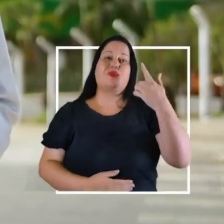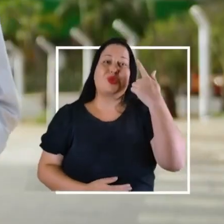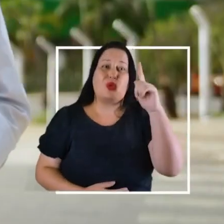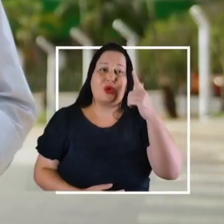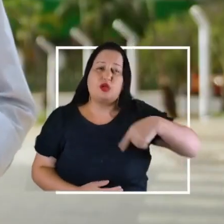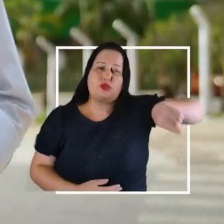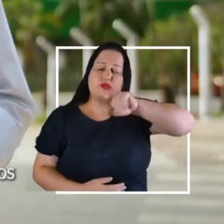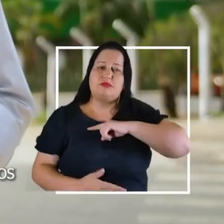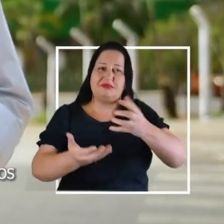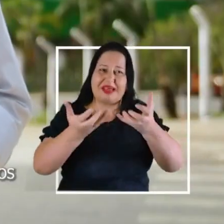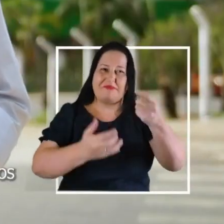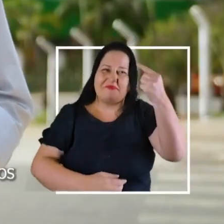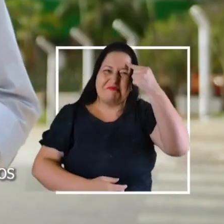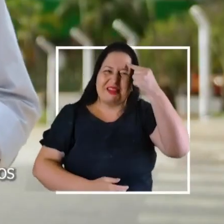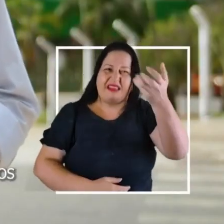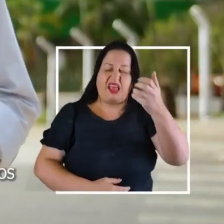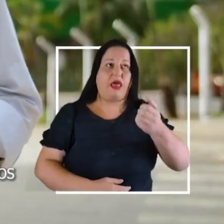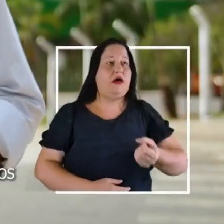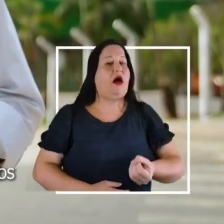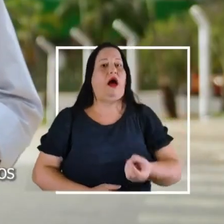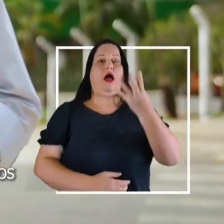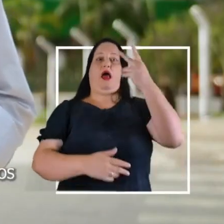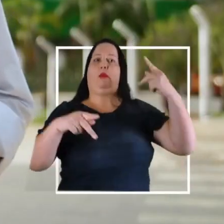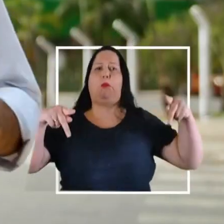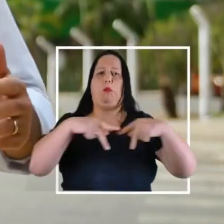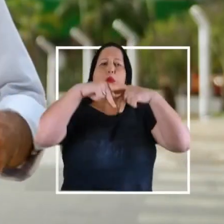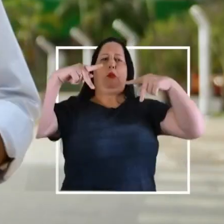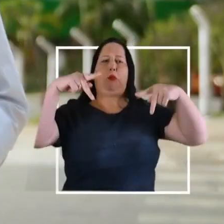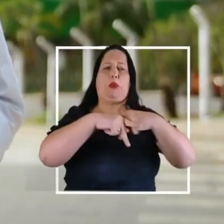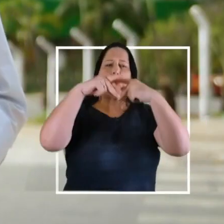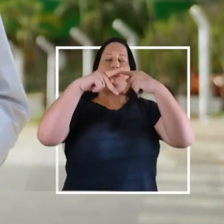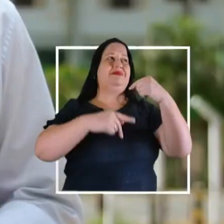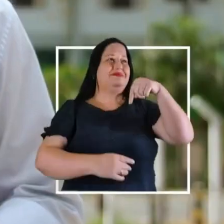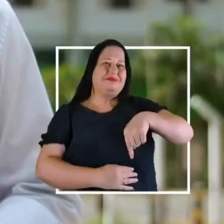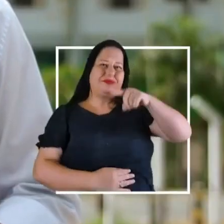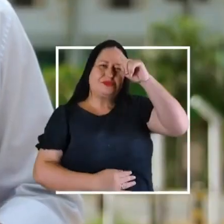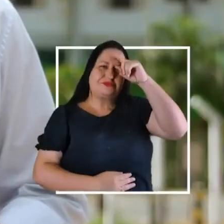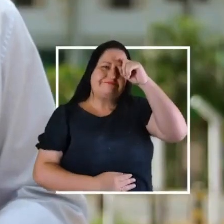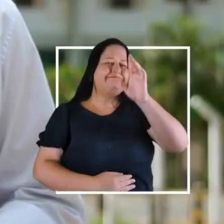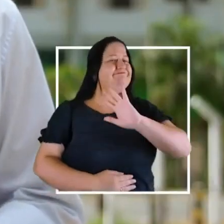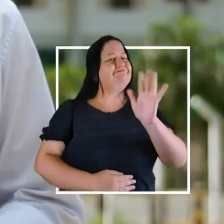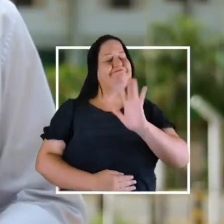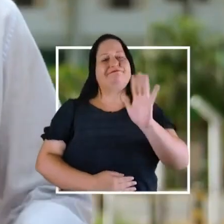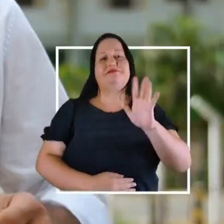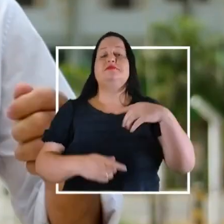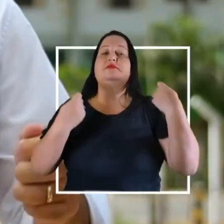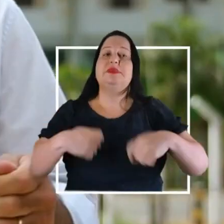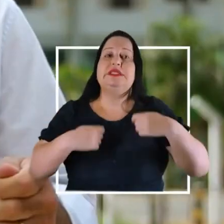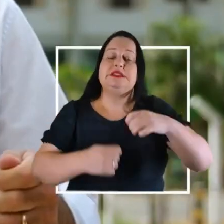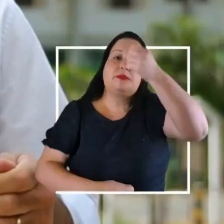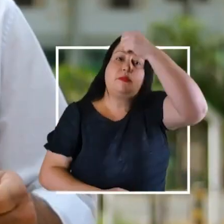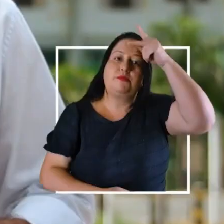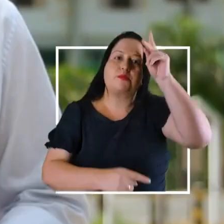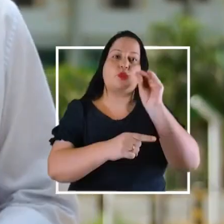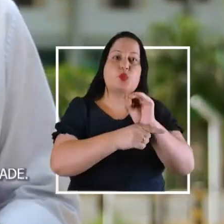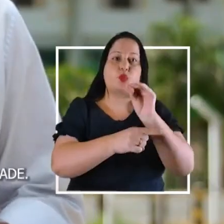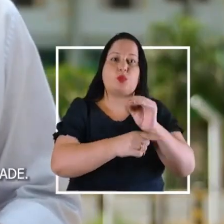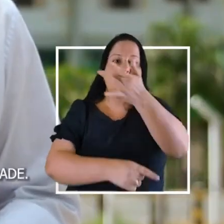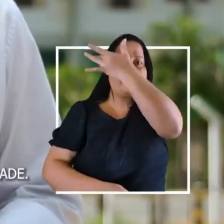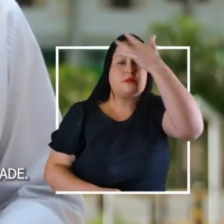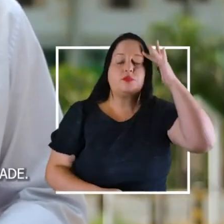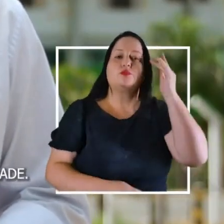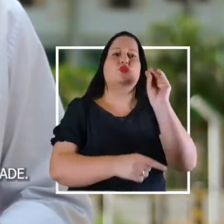Goiânia que queremos não é a que cria milhares de assedentados para vir parar aqui. Nós precisamos de um prefeito que cuide das pessoas,